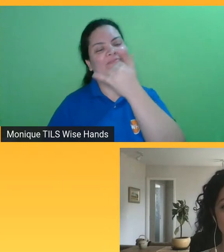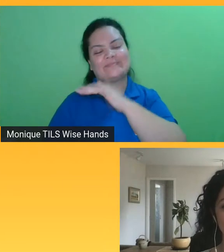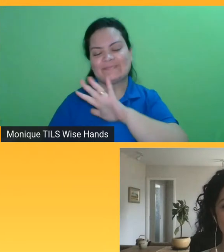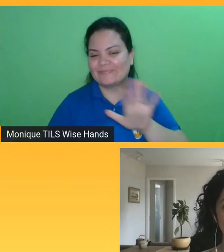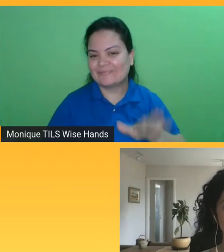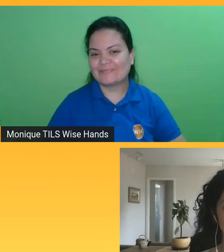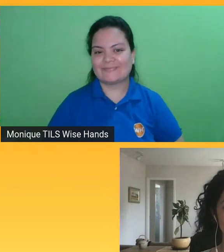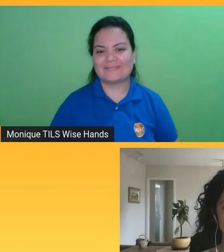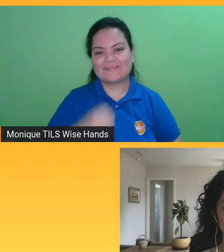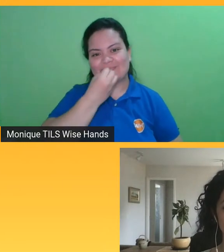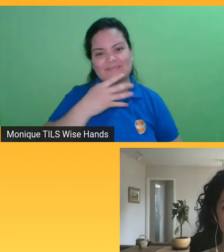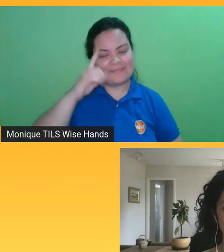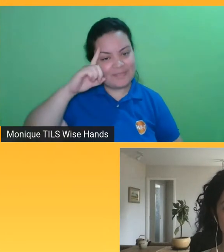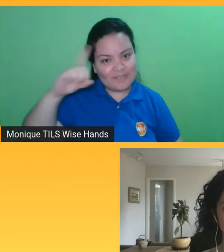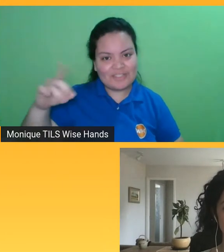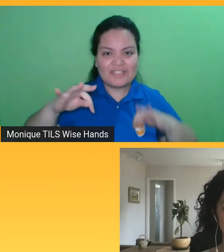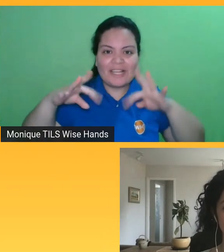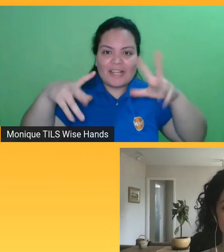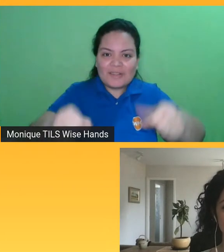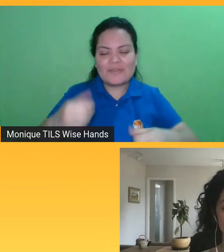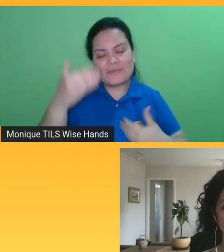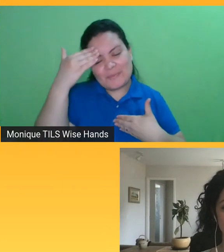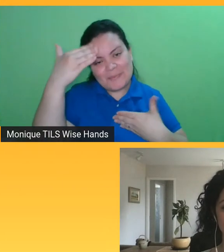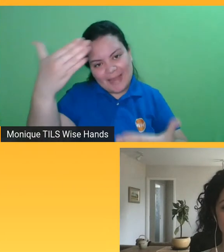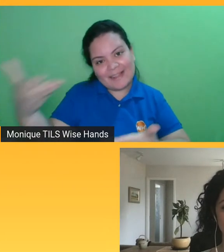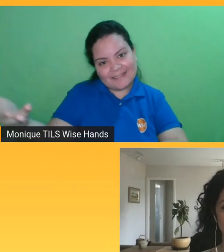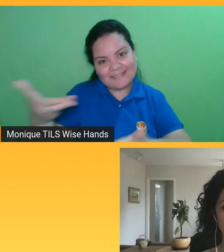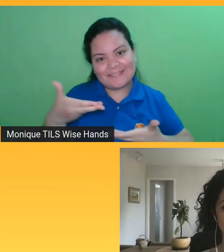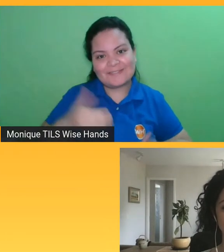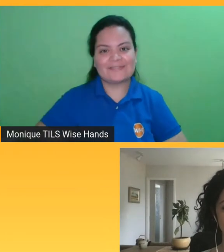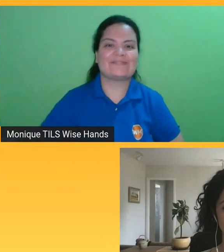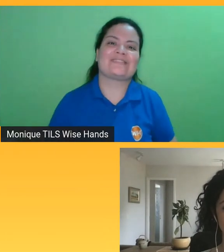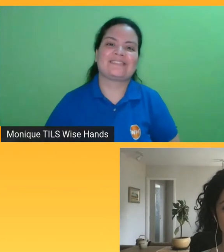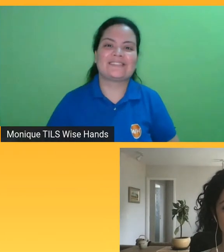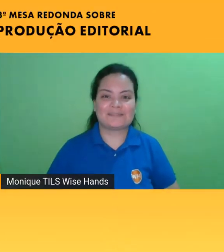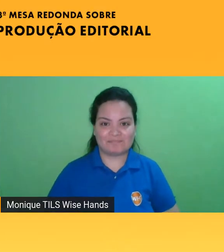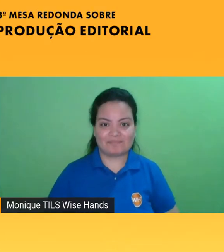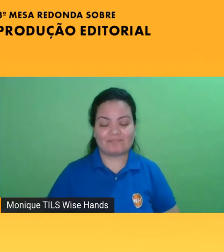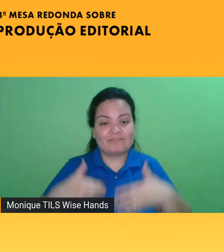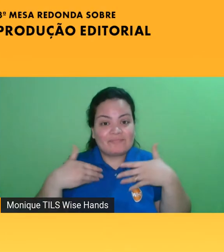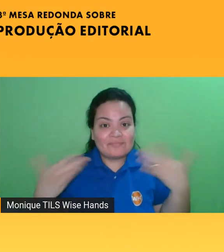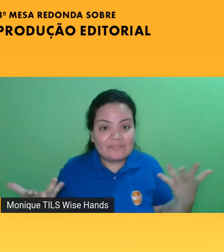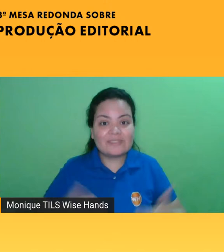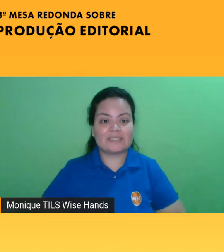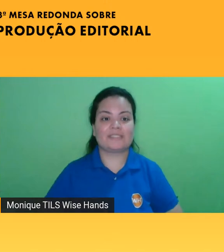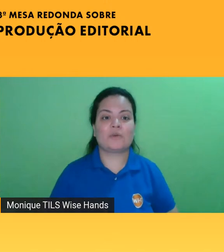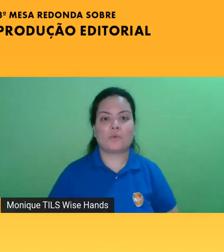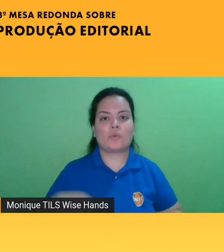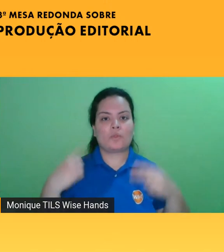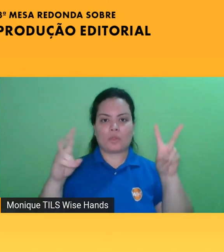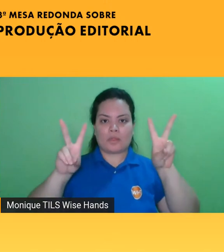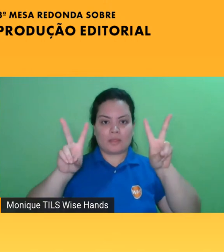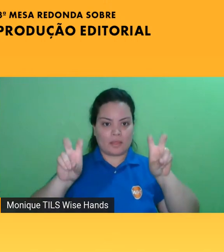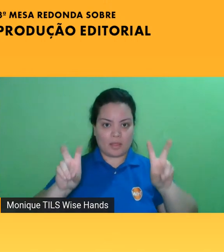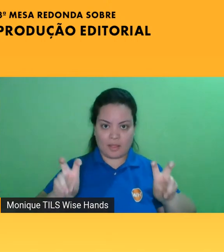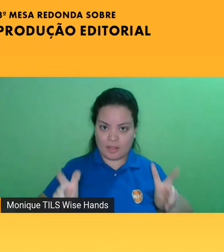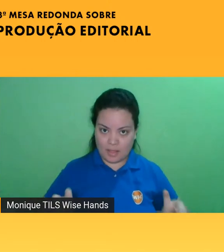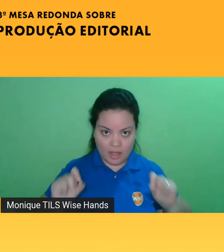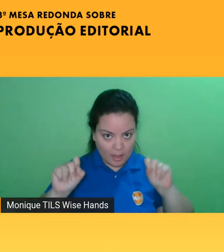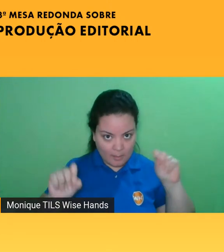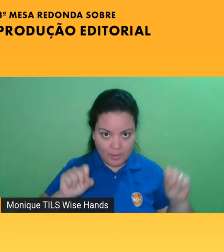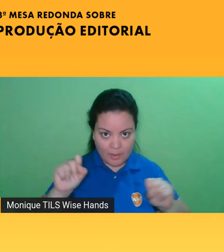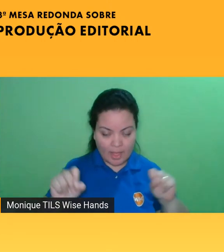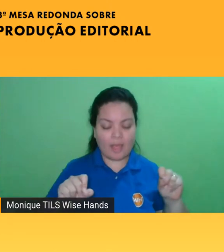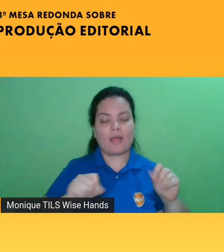obrigado pelo convite. Estou feliz de estar aqui com vocês. Ah, legal. Então, pessoal, o nosso tema de hoje é falar sobre